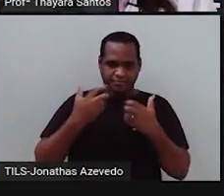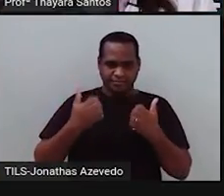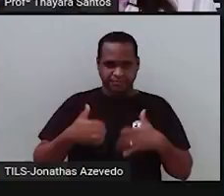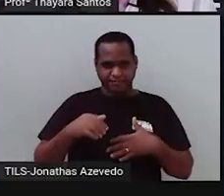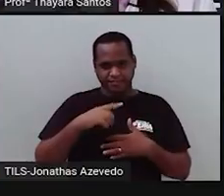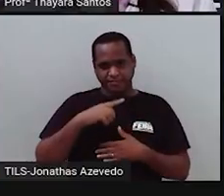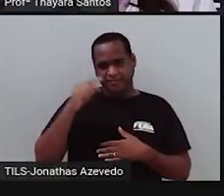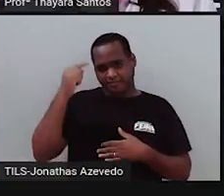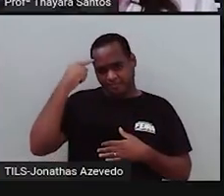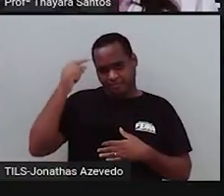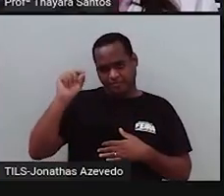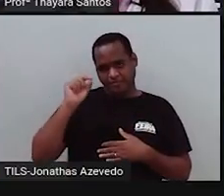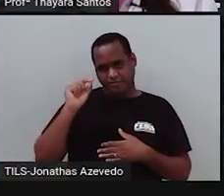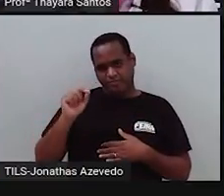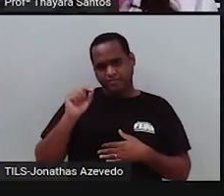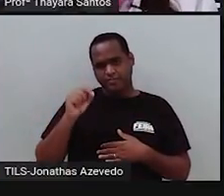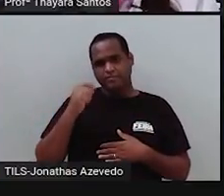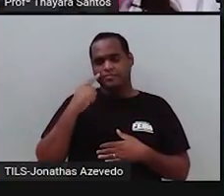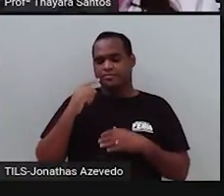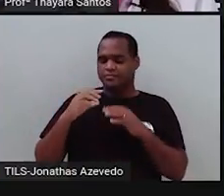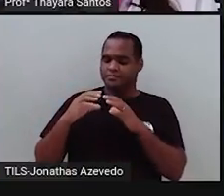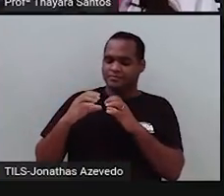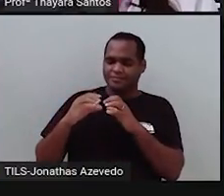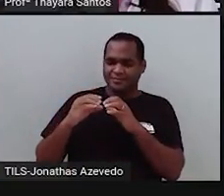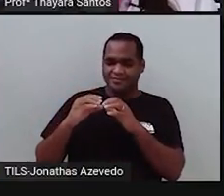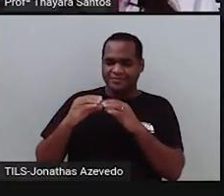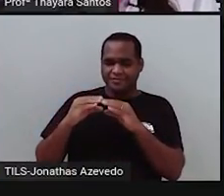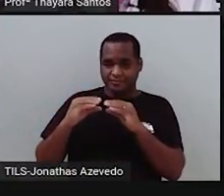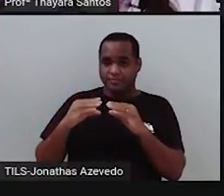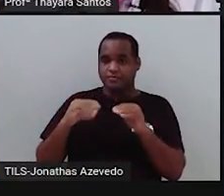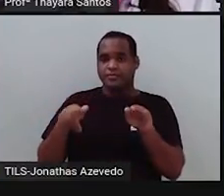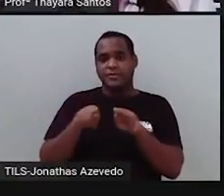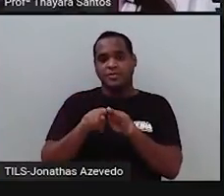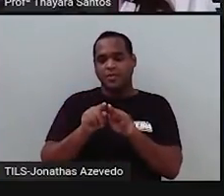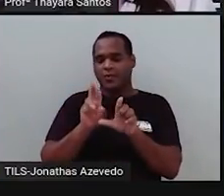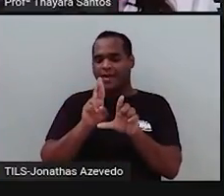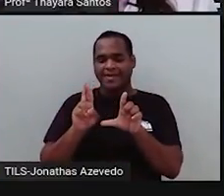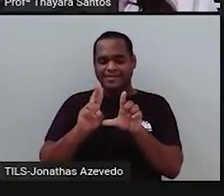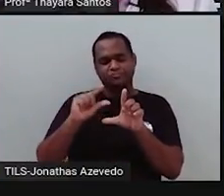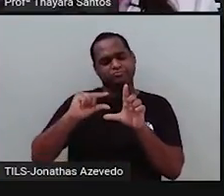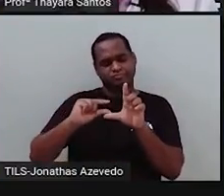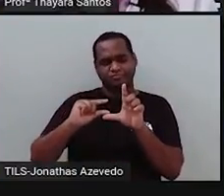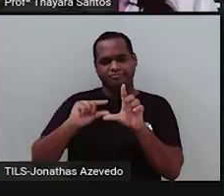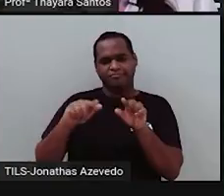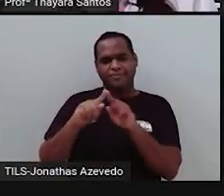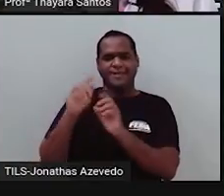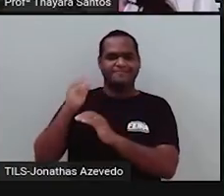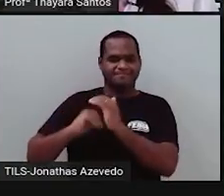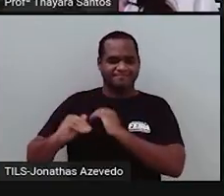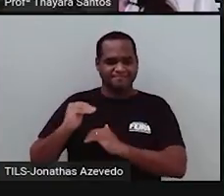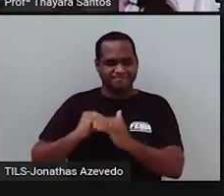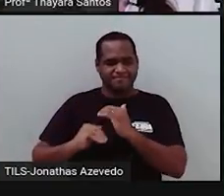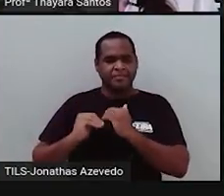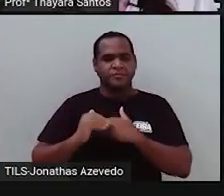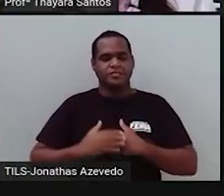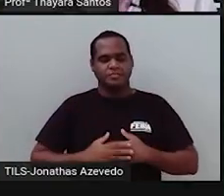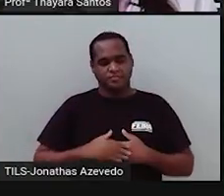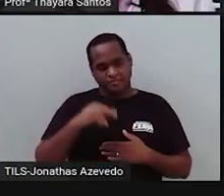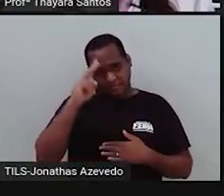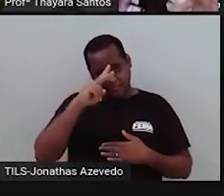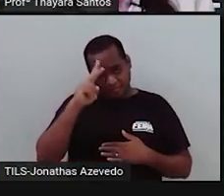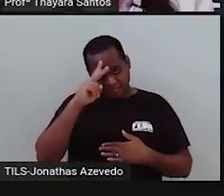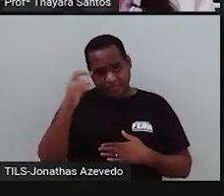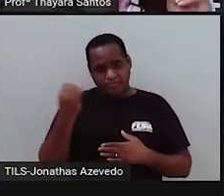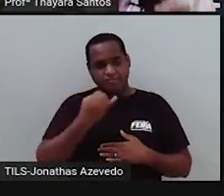a característica de textura. Os dois Rzinhos são pequenininhos, porque é uma característica recessiva. Então, lembrando,